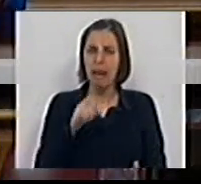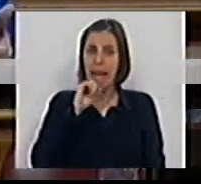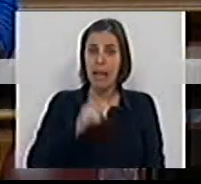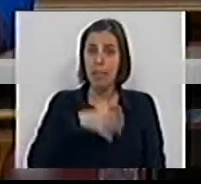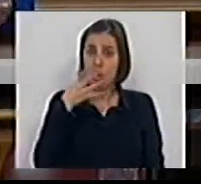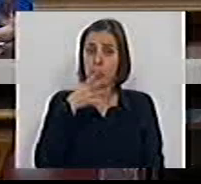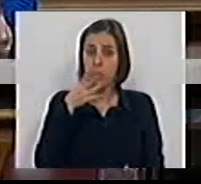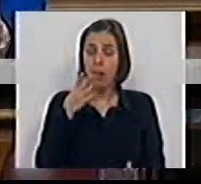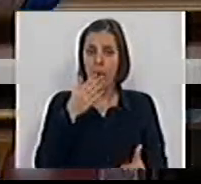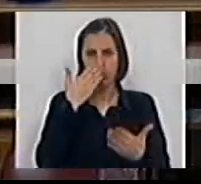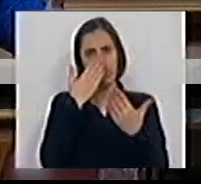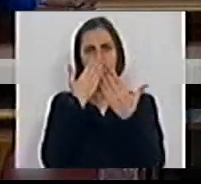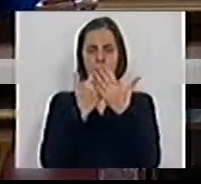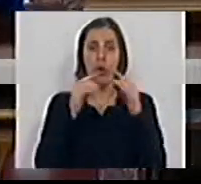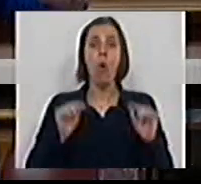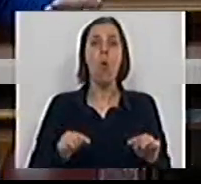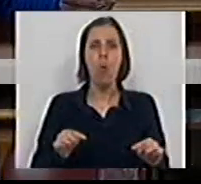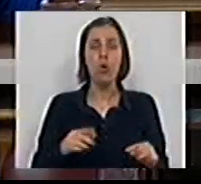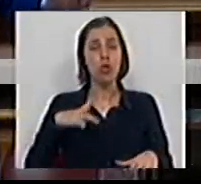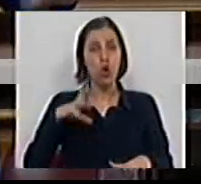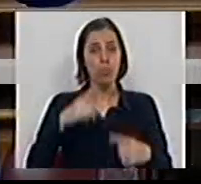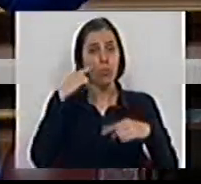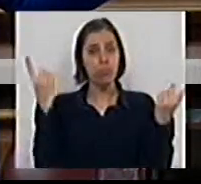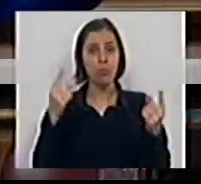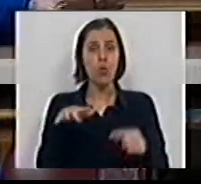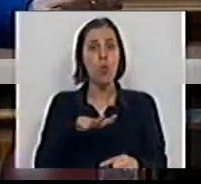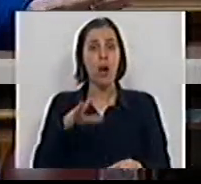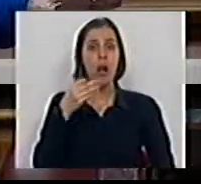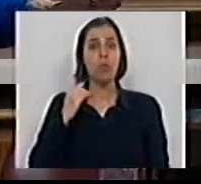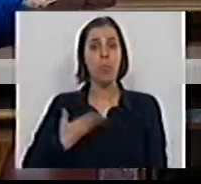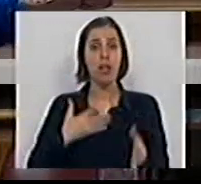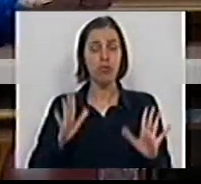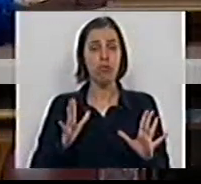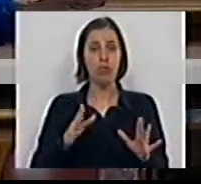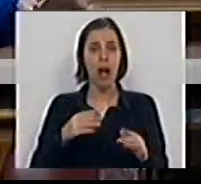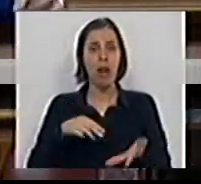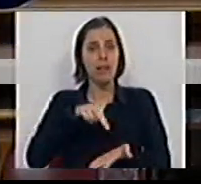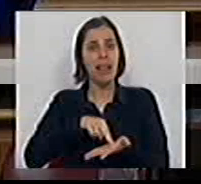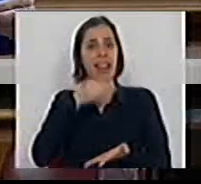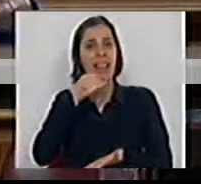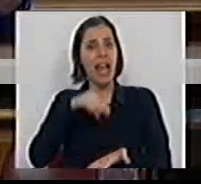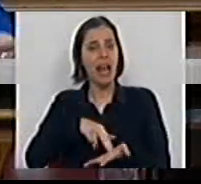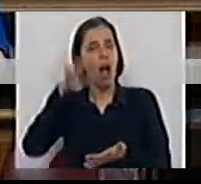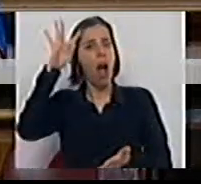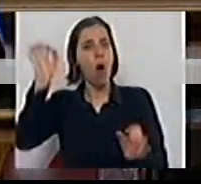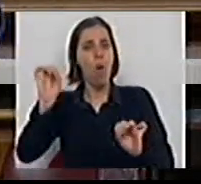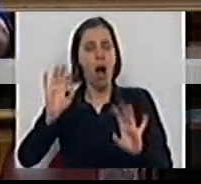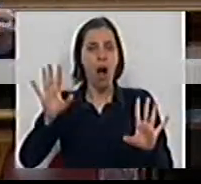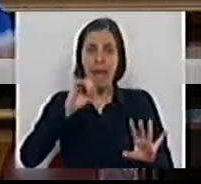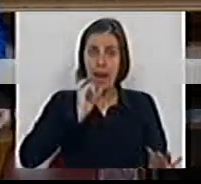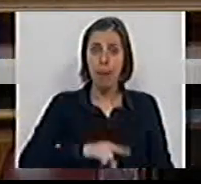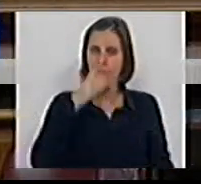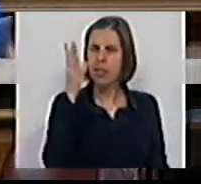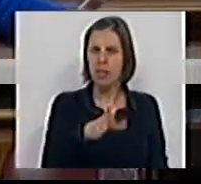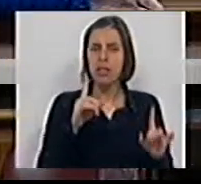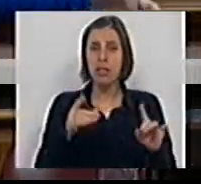capaz de explicar com frontalidade hoje aos portugueses, no caso de o PSD já ter descido à terra. Se de facto é capaz de